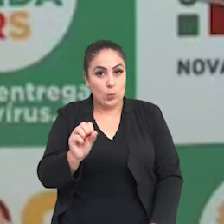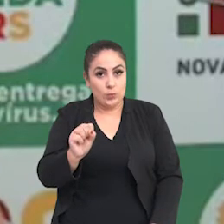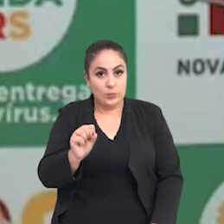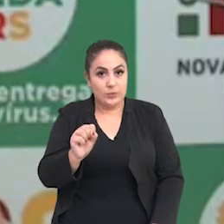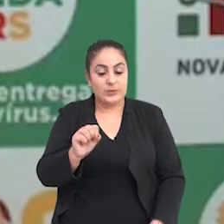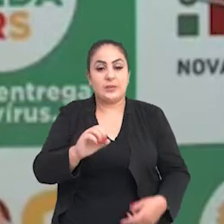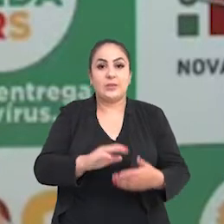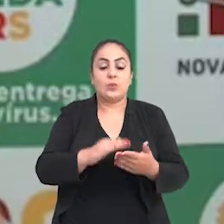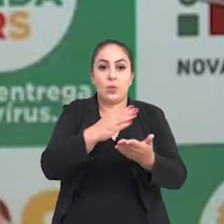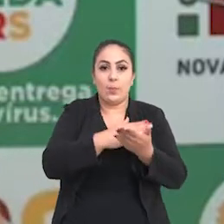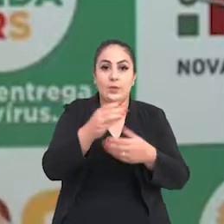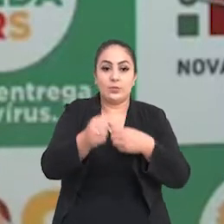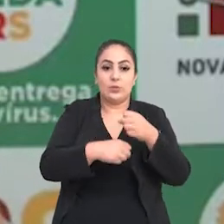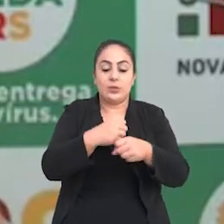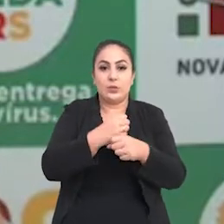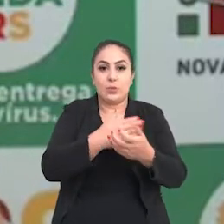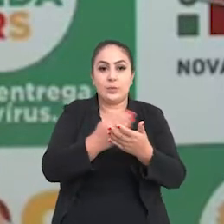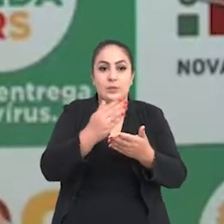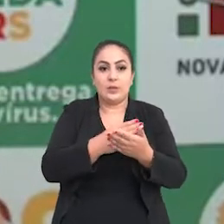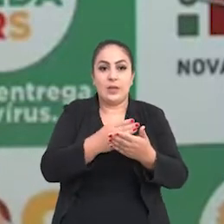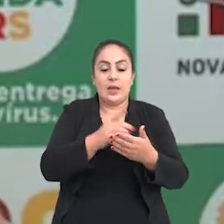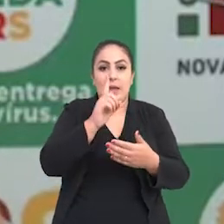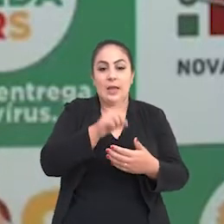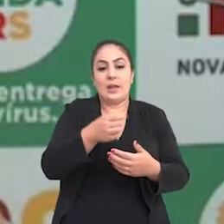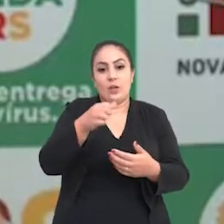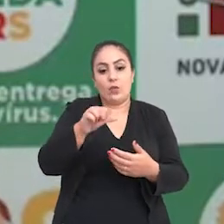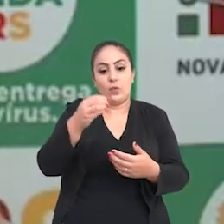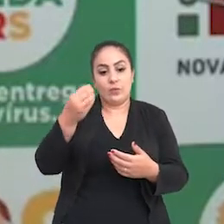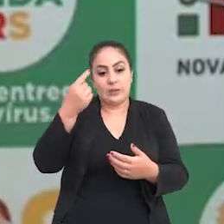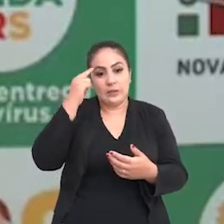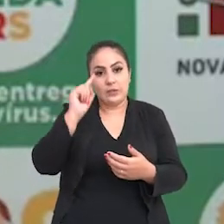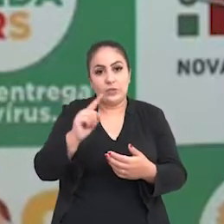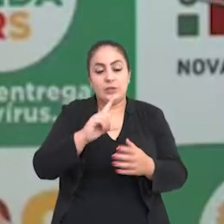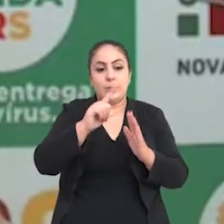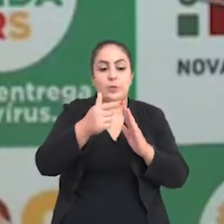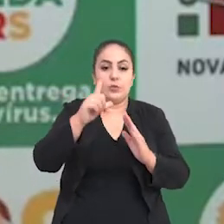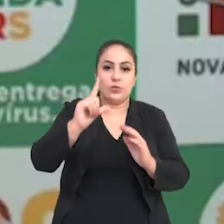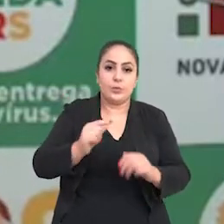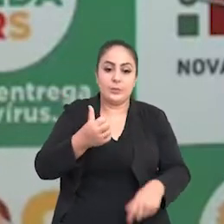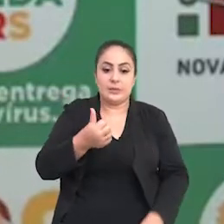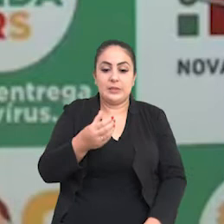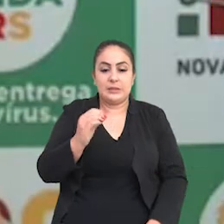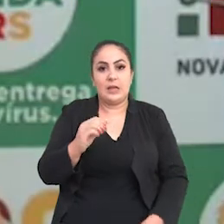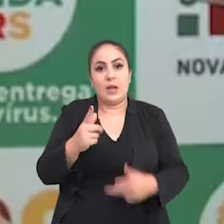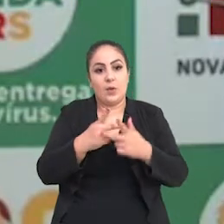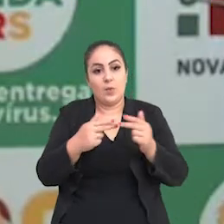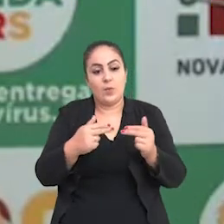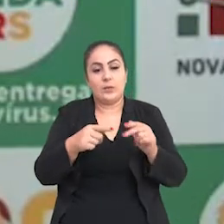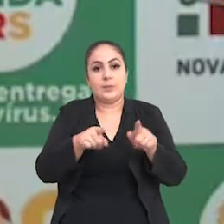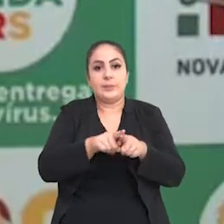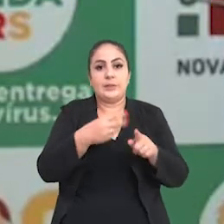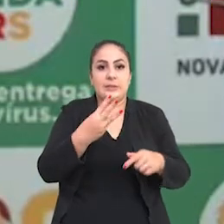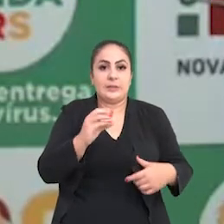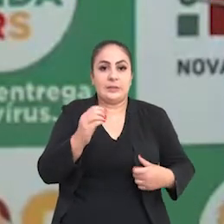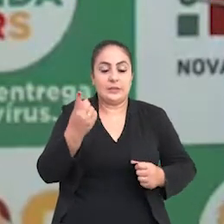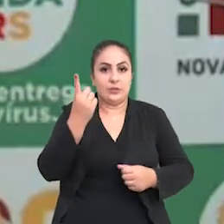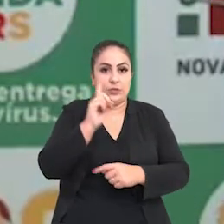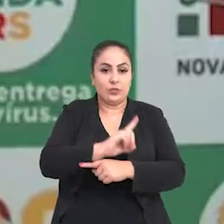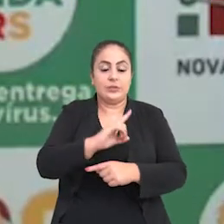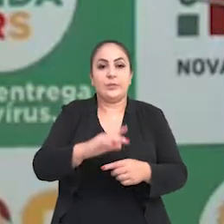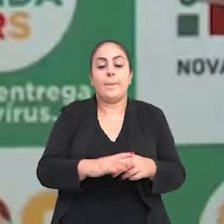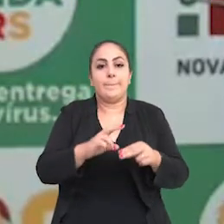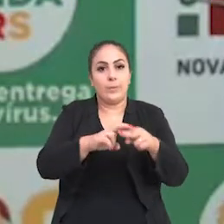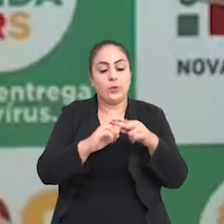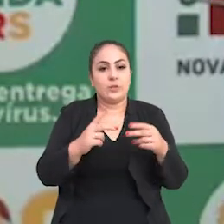do ano que passou, as habilitações eram por 90 dias, depois diminuíram para 60 e alguns até para